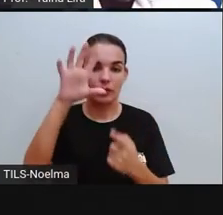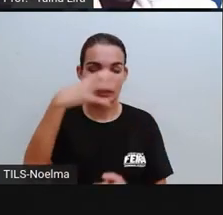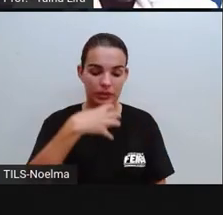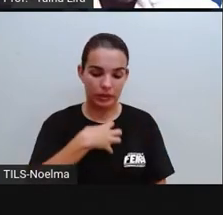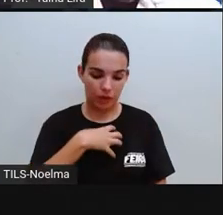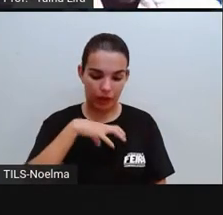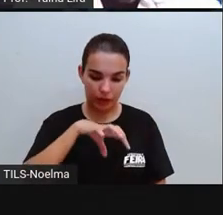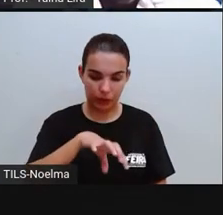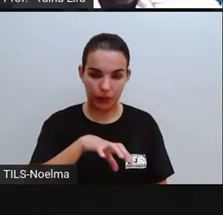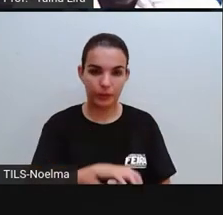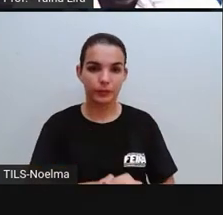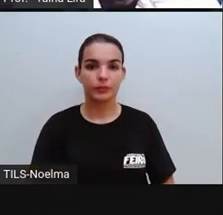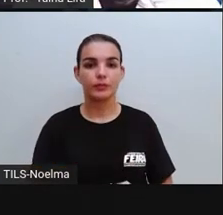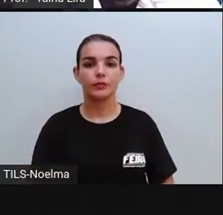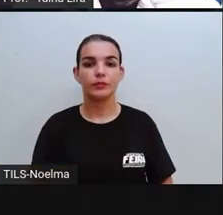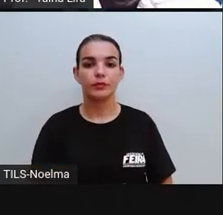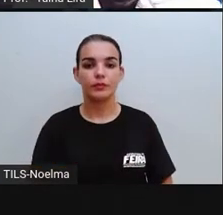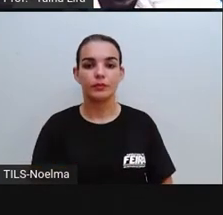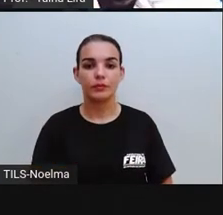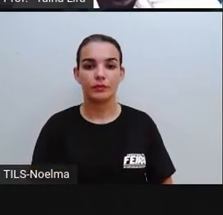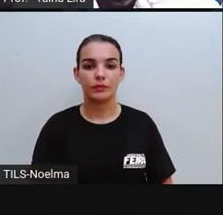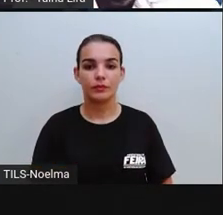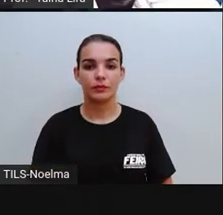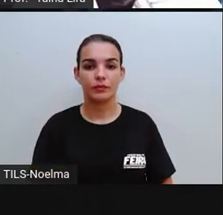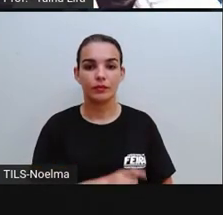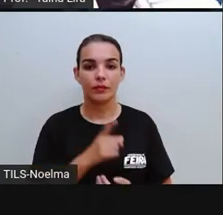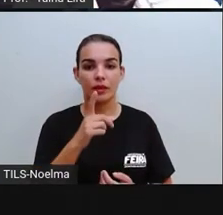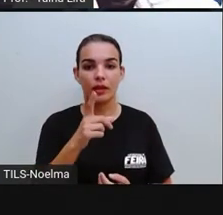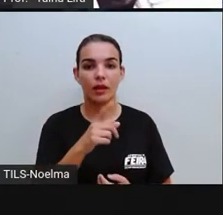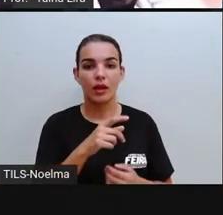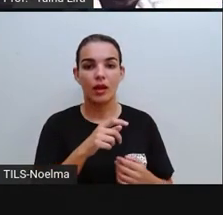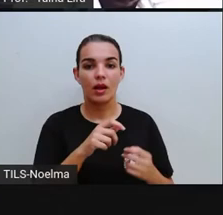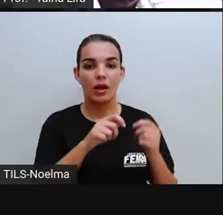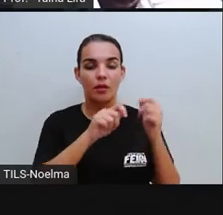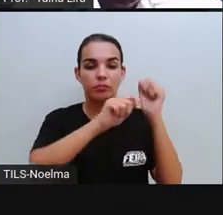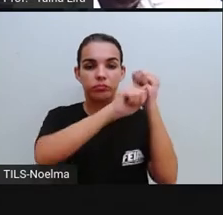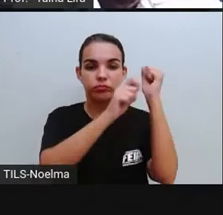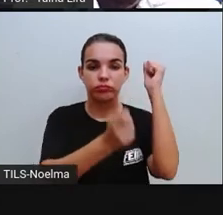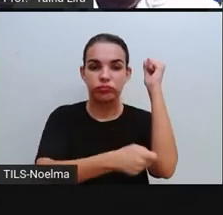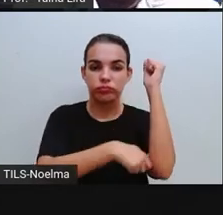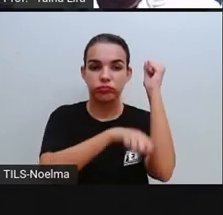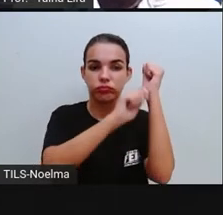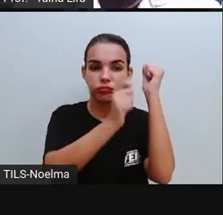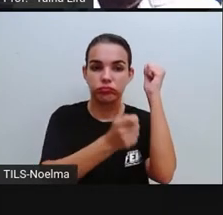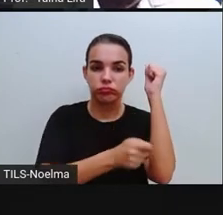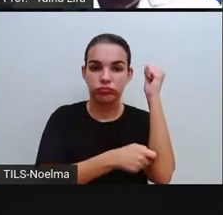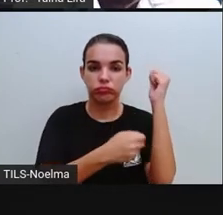Salvador. Ó, o Hospital ACM em Berimbau.